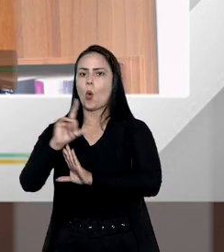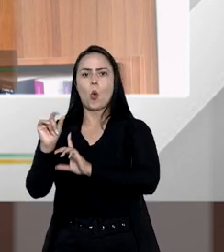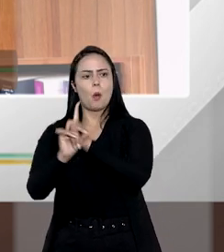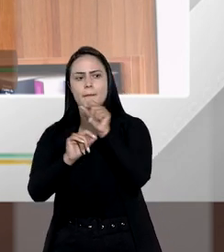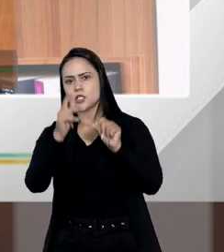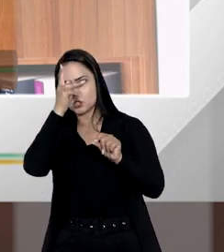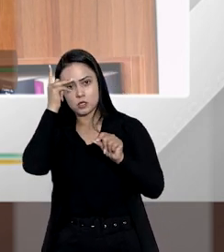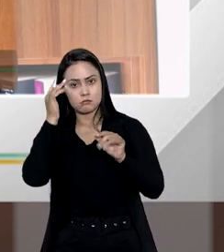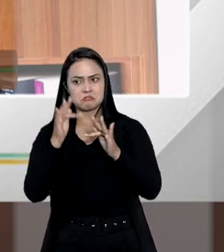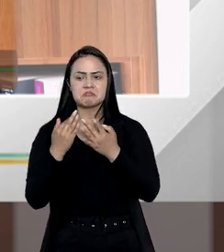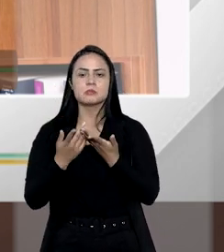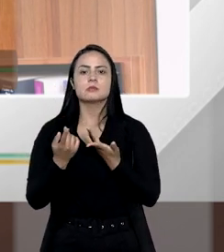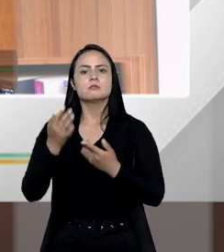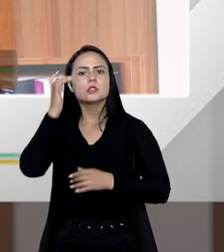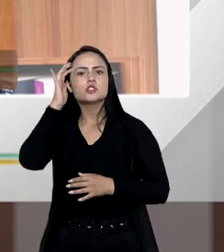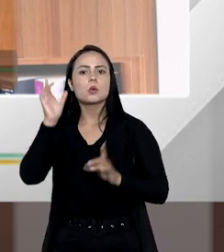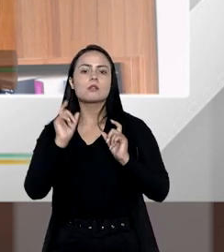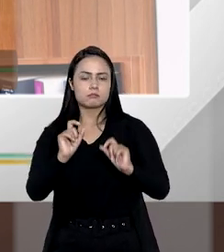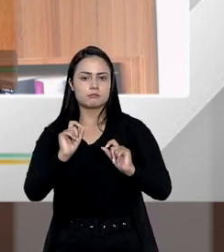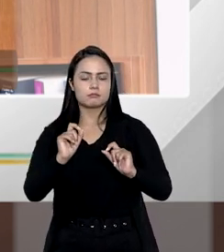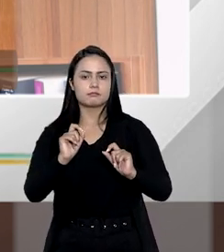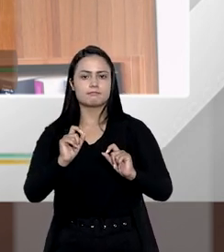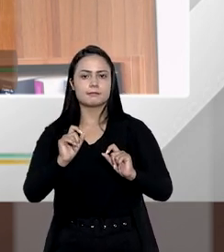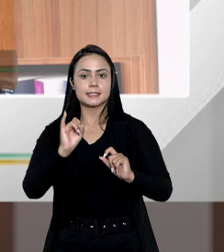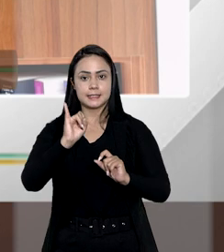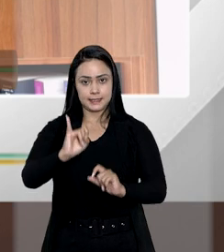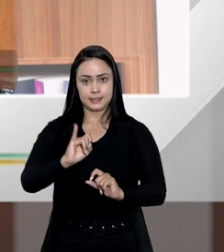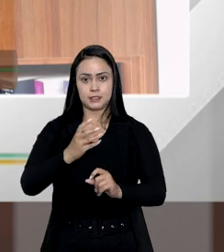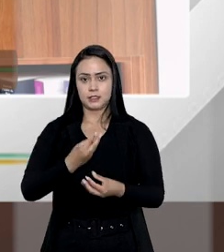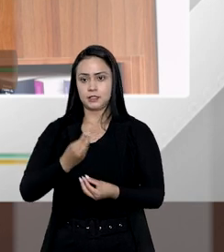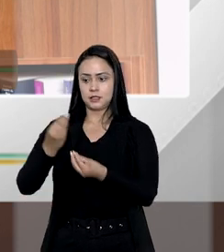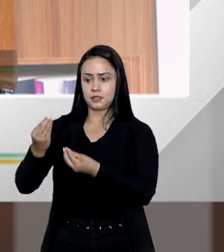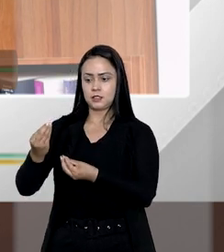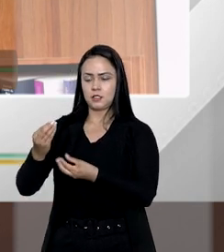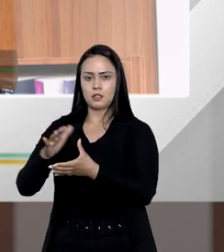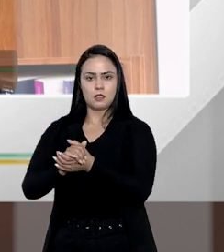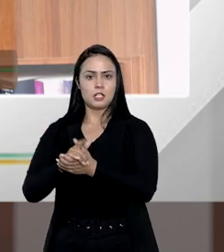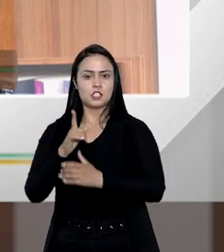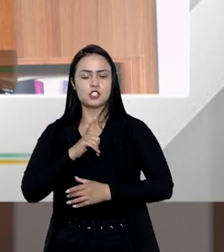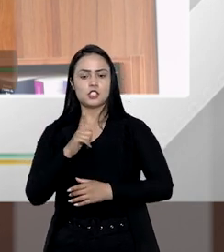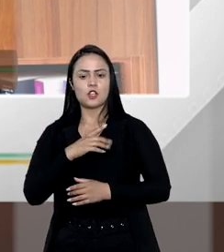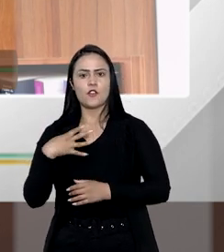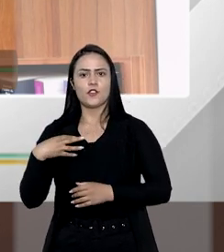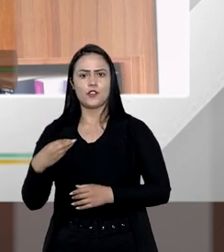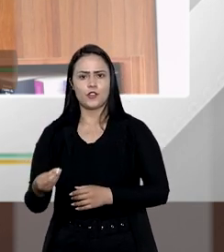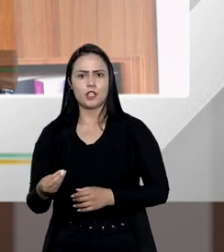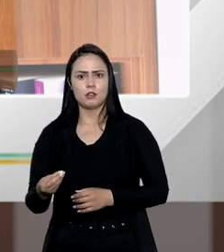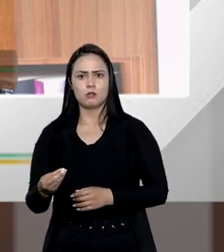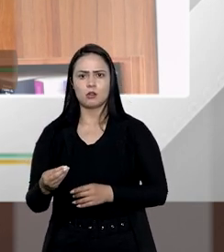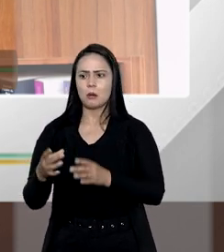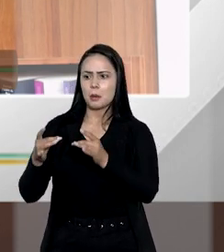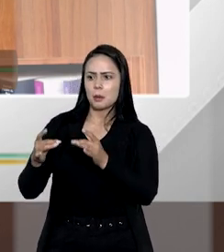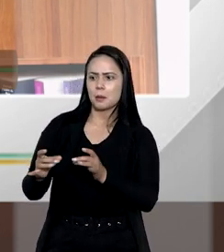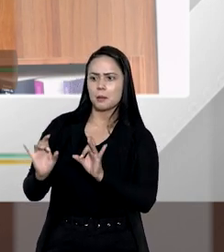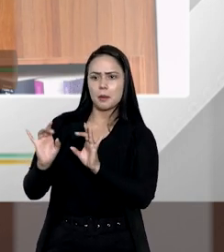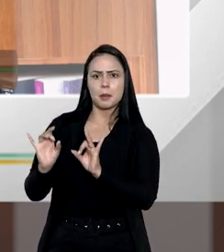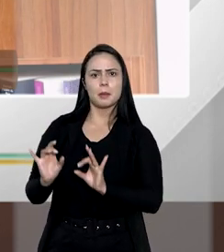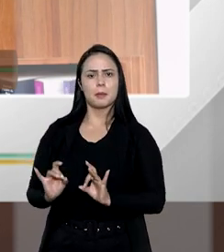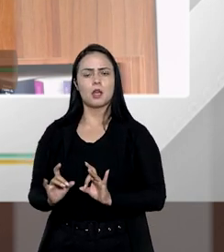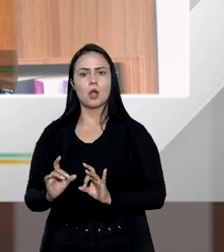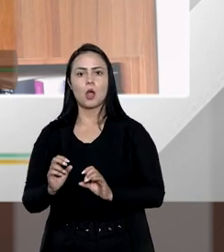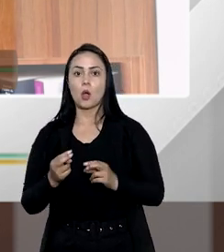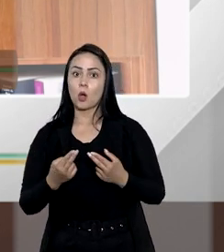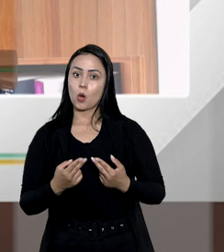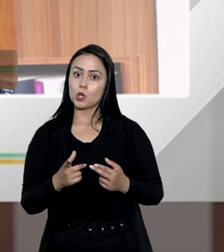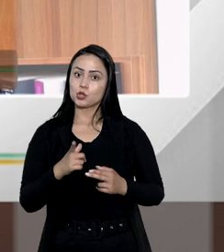outros personagens porque vamos imaginar o seguinte se o decujus ele tinha um filho com características especiais ou se tinha um